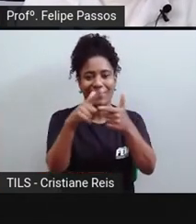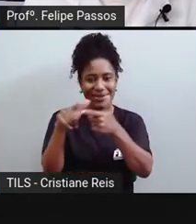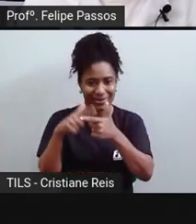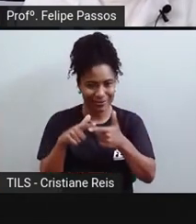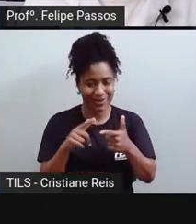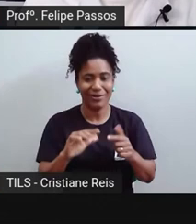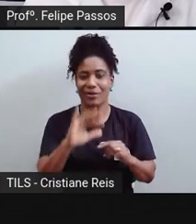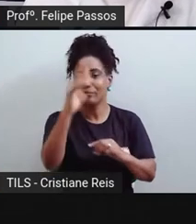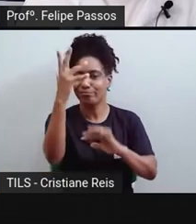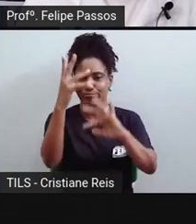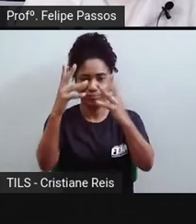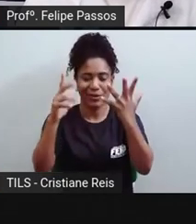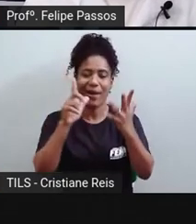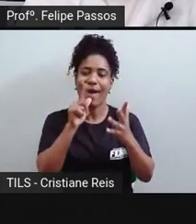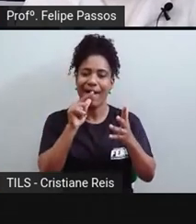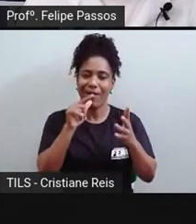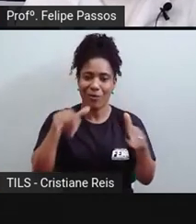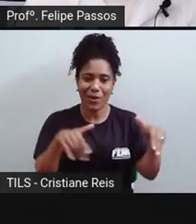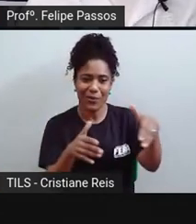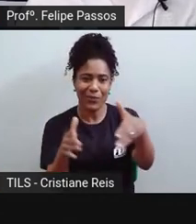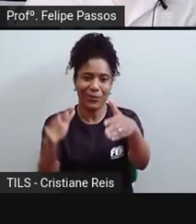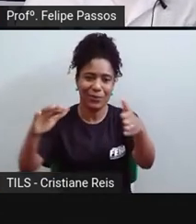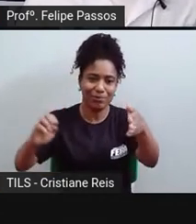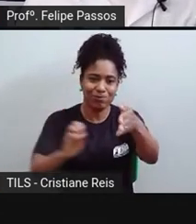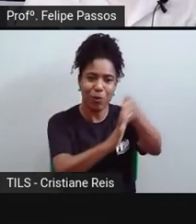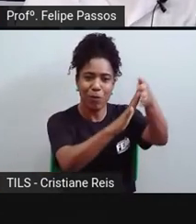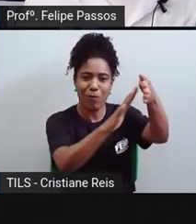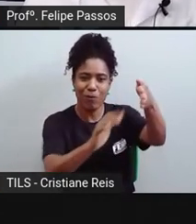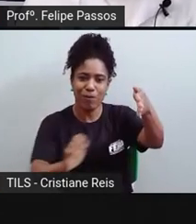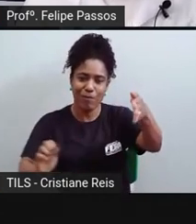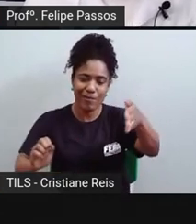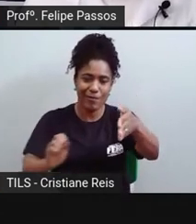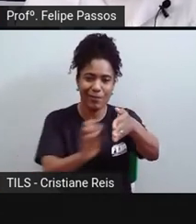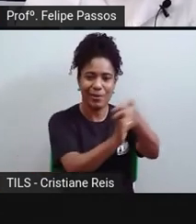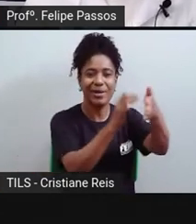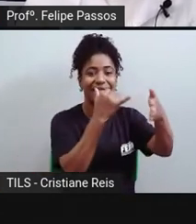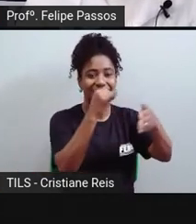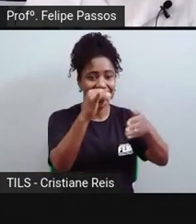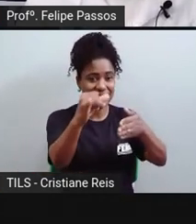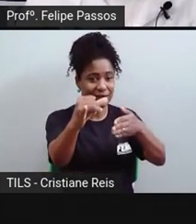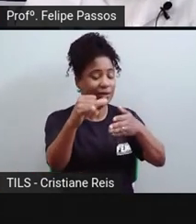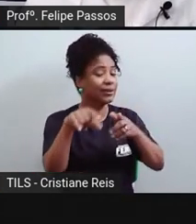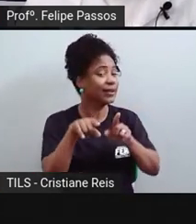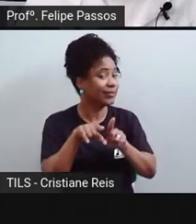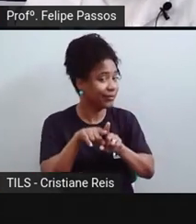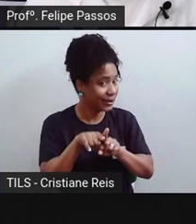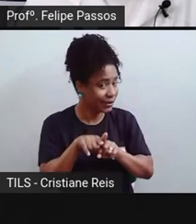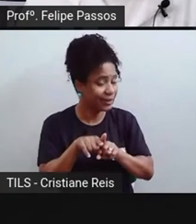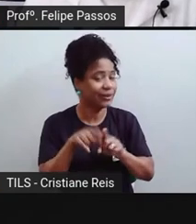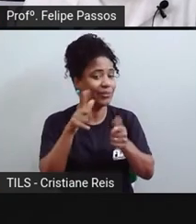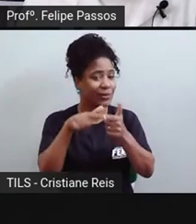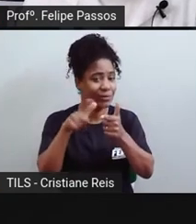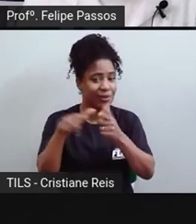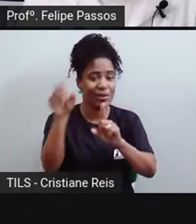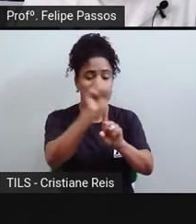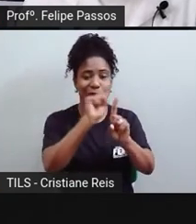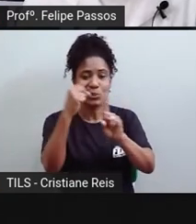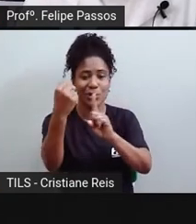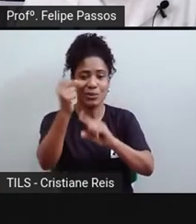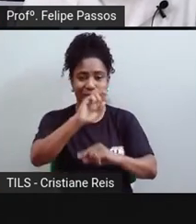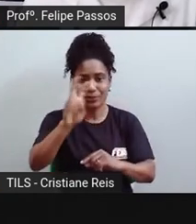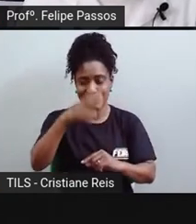uma usina hidrelétrica. E a gente também tem uma questão sociocultural. Nosso país era